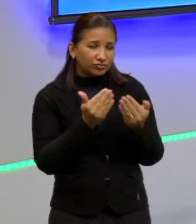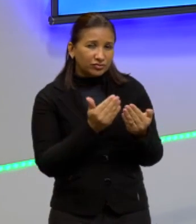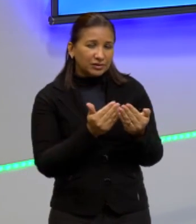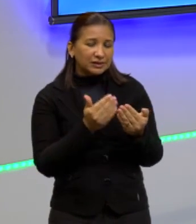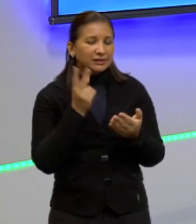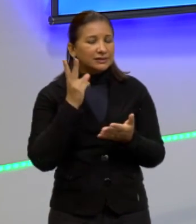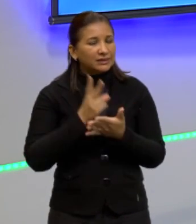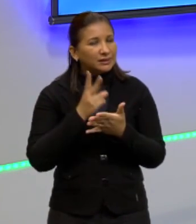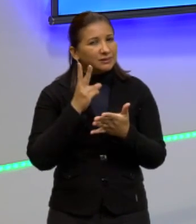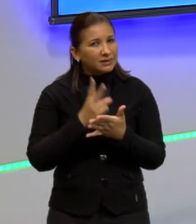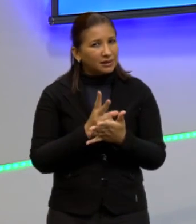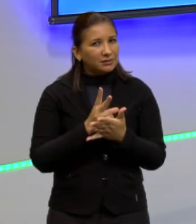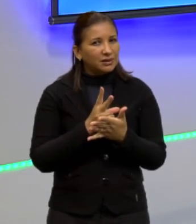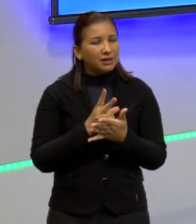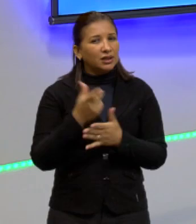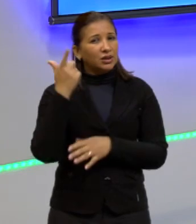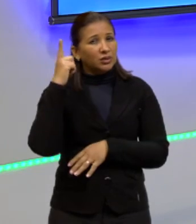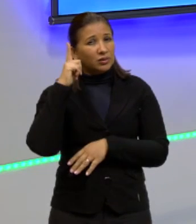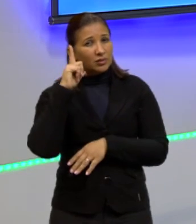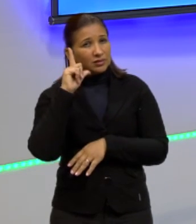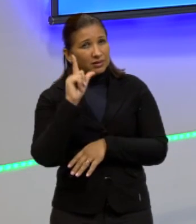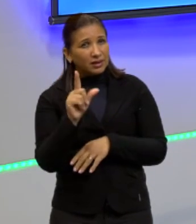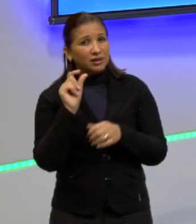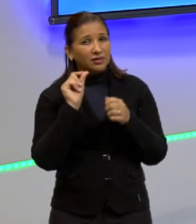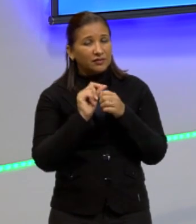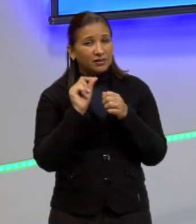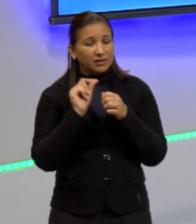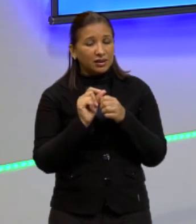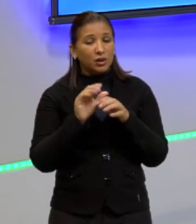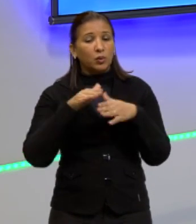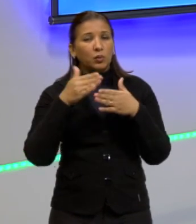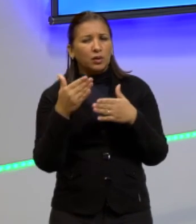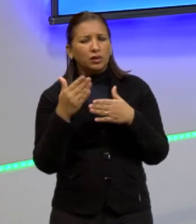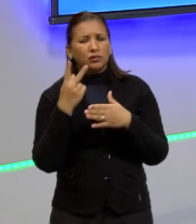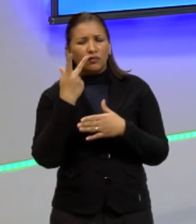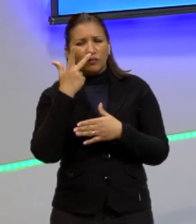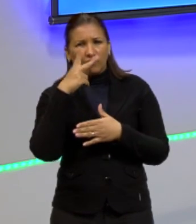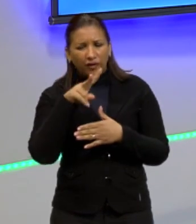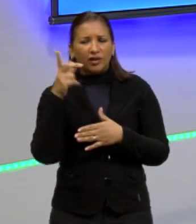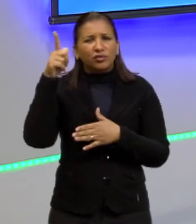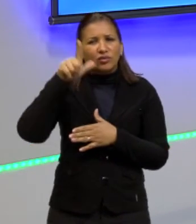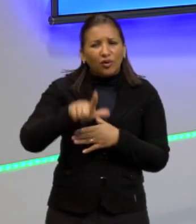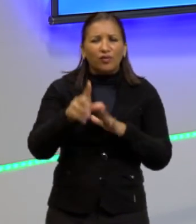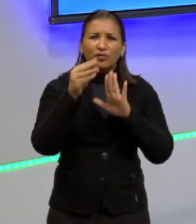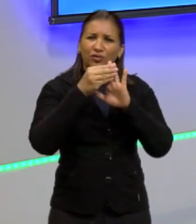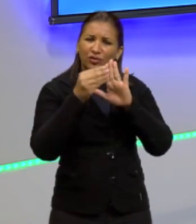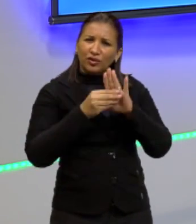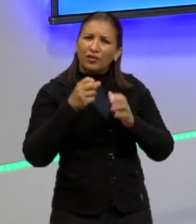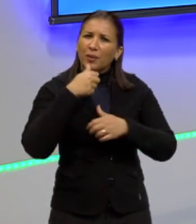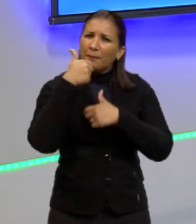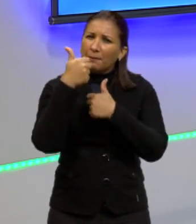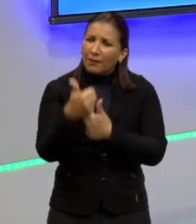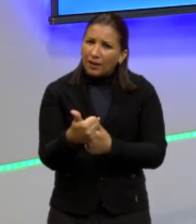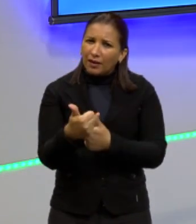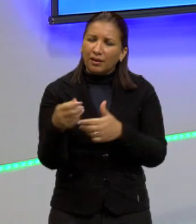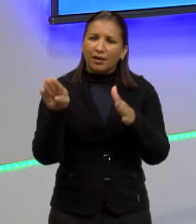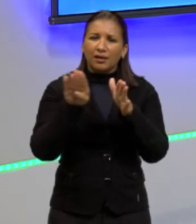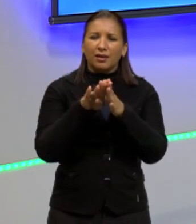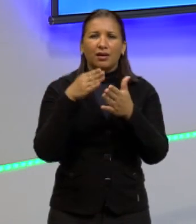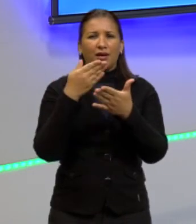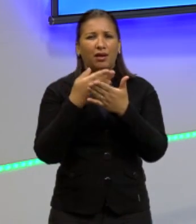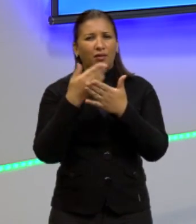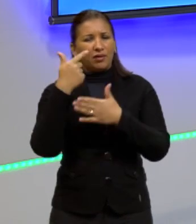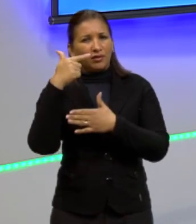sempre consegue sanar quando a gente revisa os conteúdos certo? então fiquem bem até a nossa próxima aula não